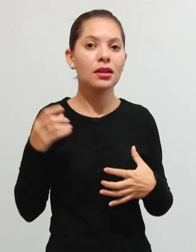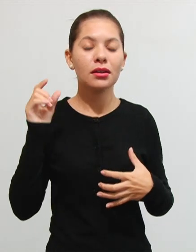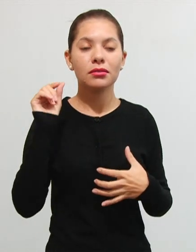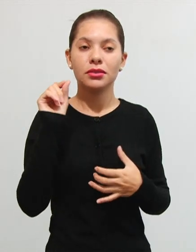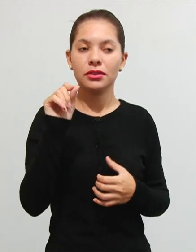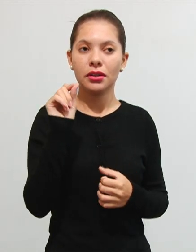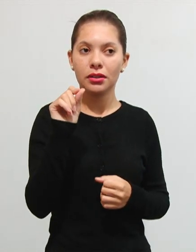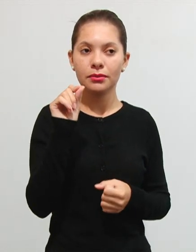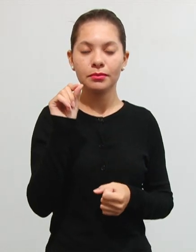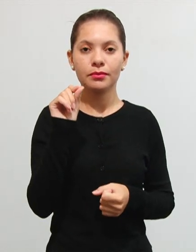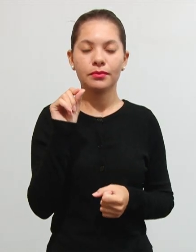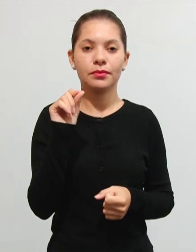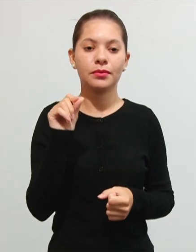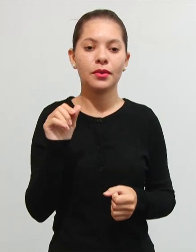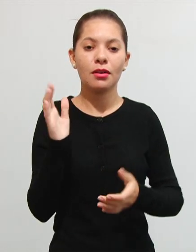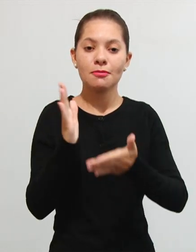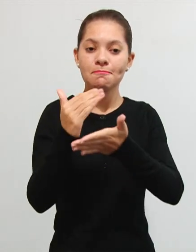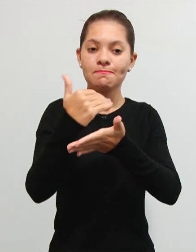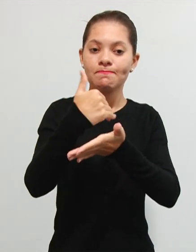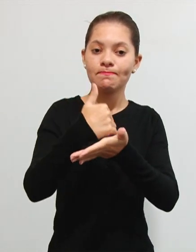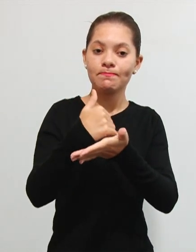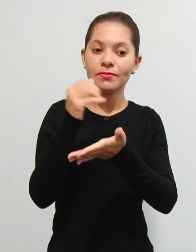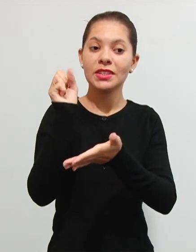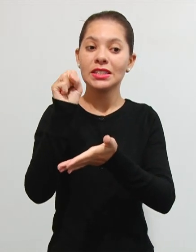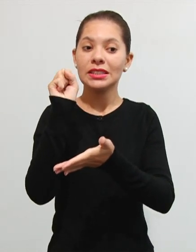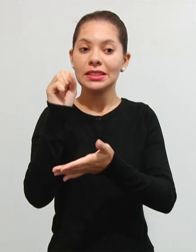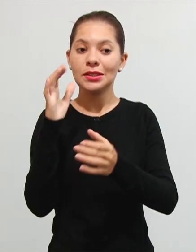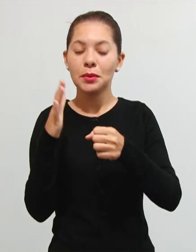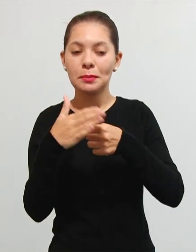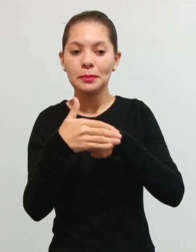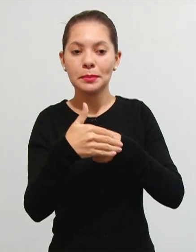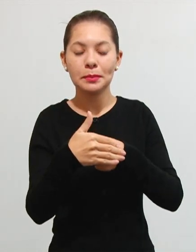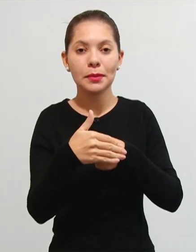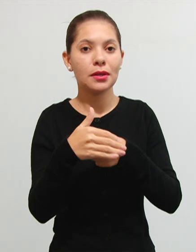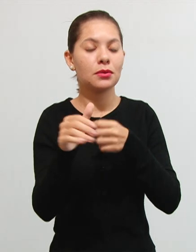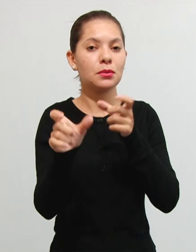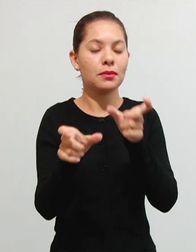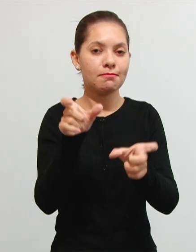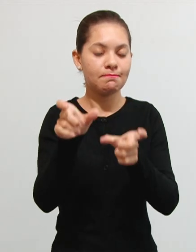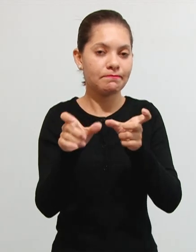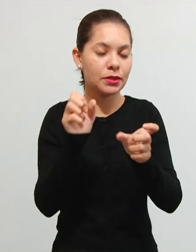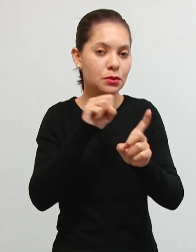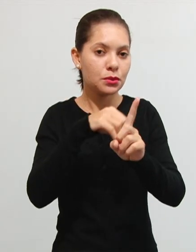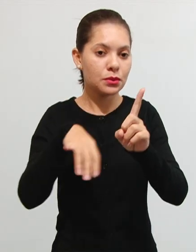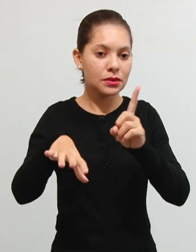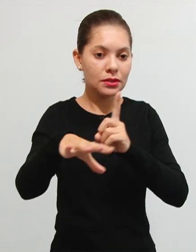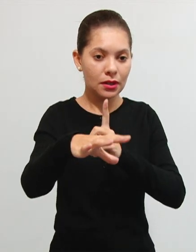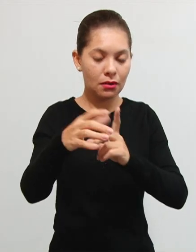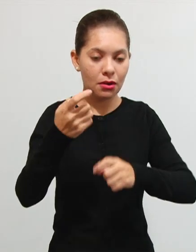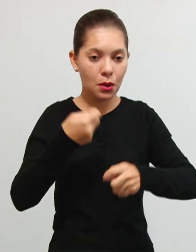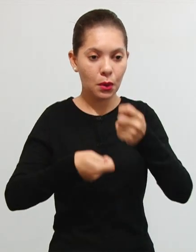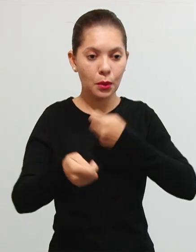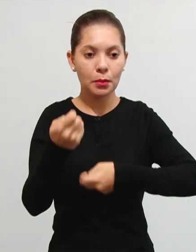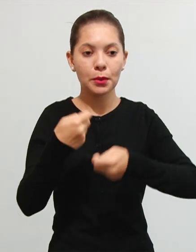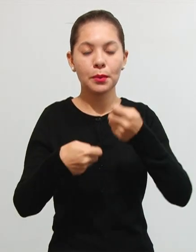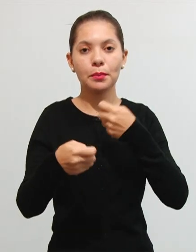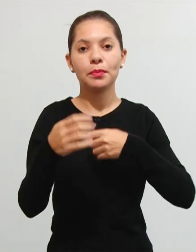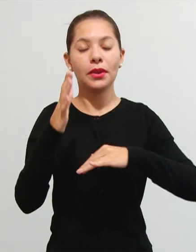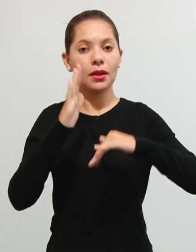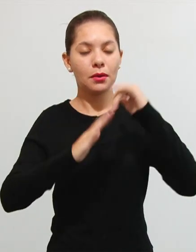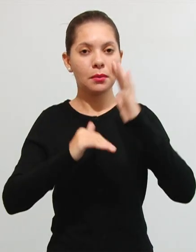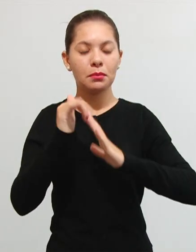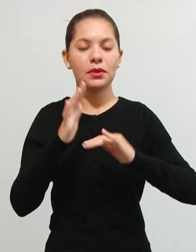não será com a arrecadação e sim com a proteção do elemento social e econômico tá a competência